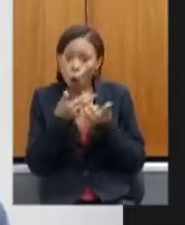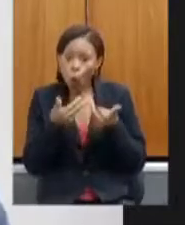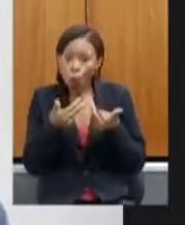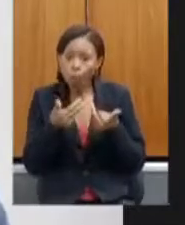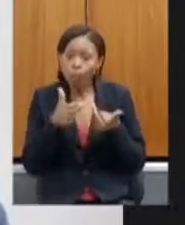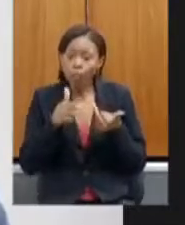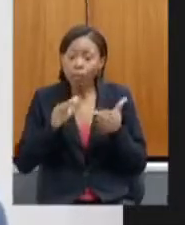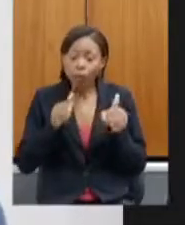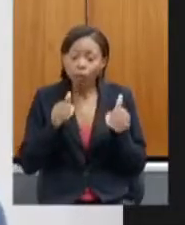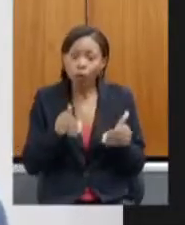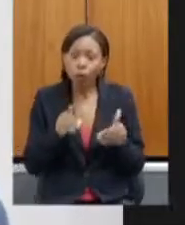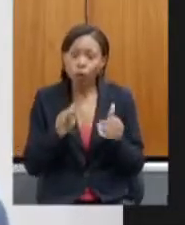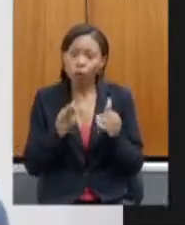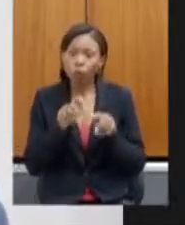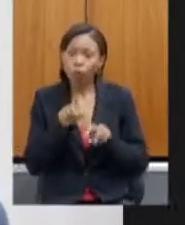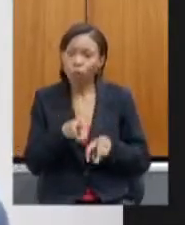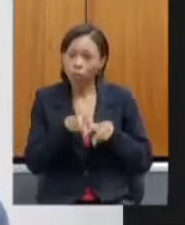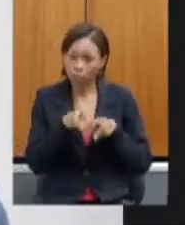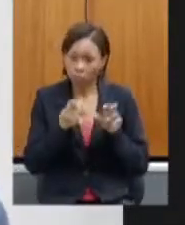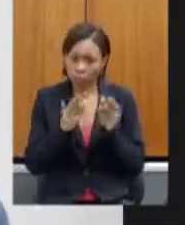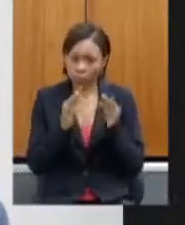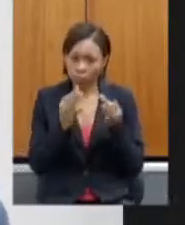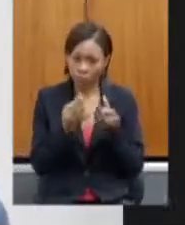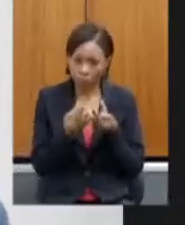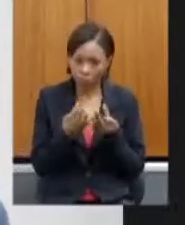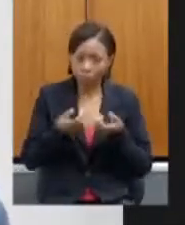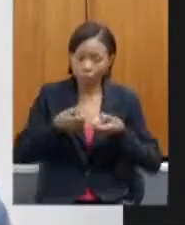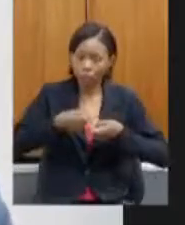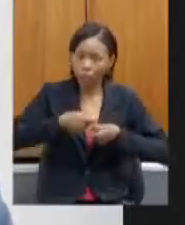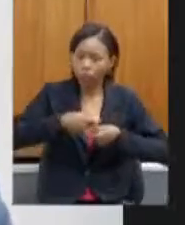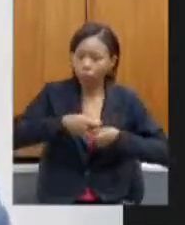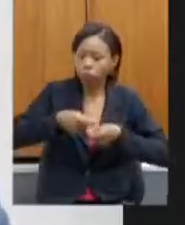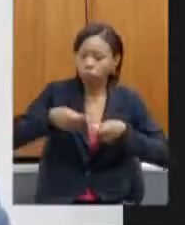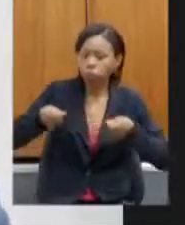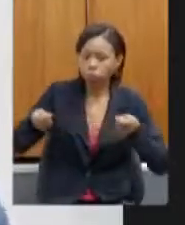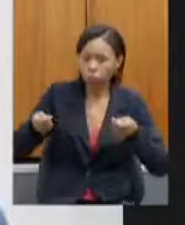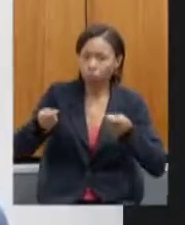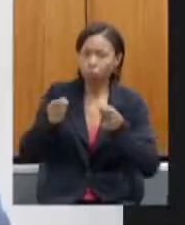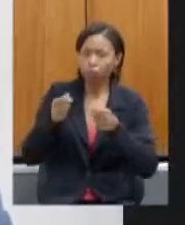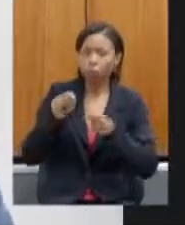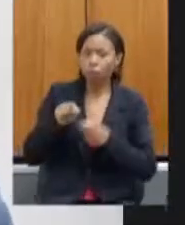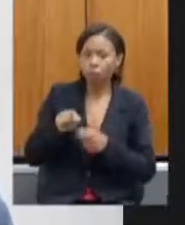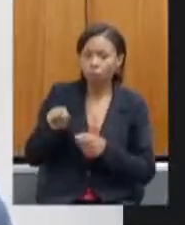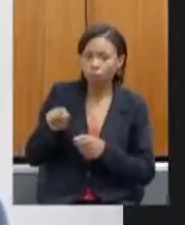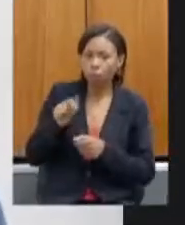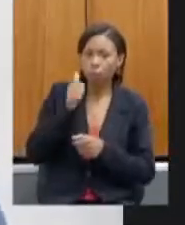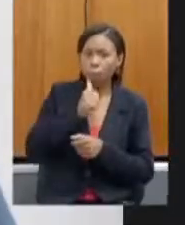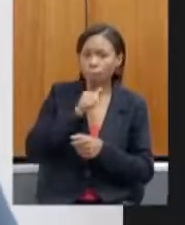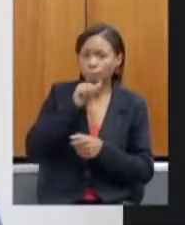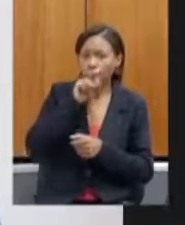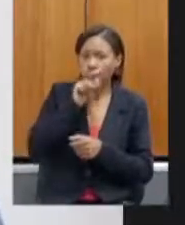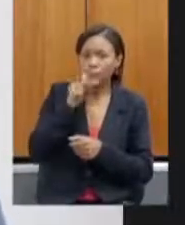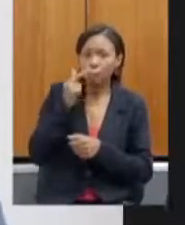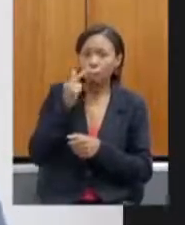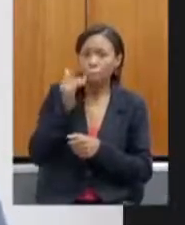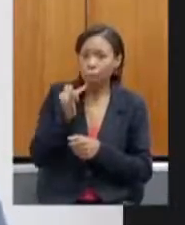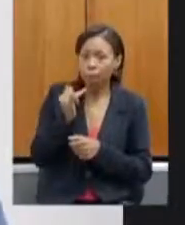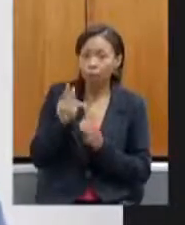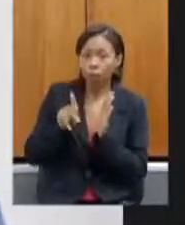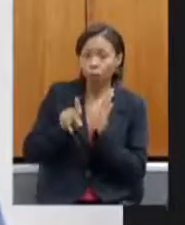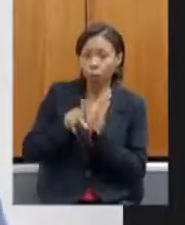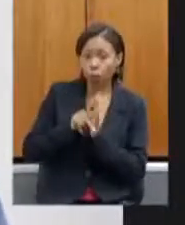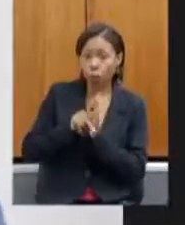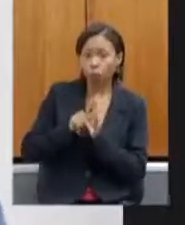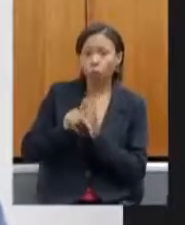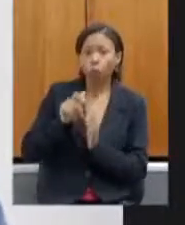distribuídos diretamente para pais e mães familiares dos alunos das